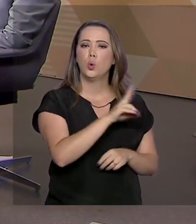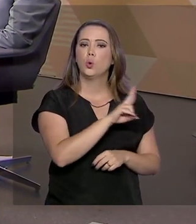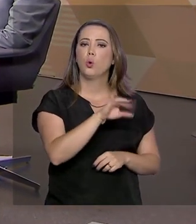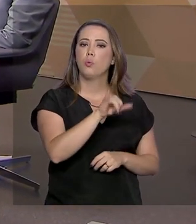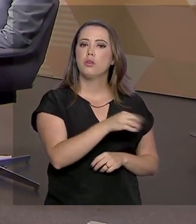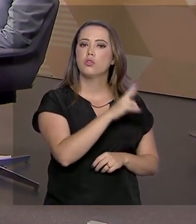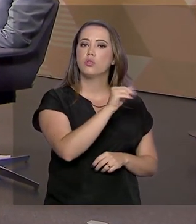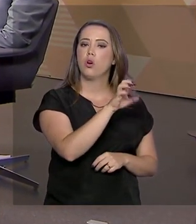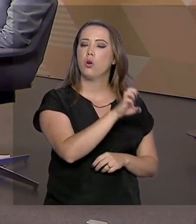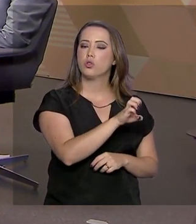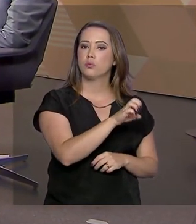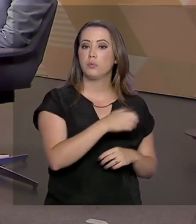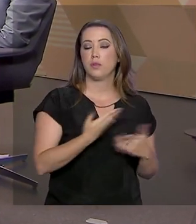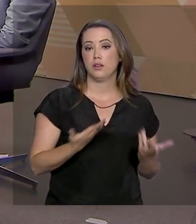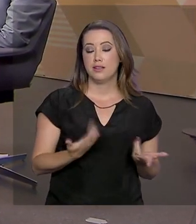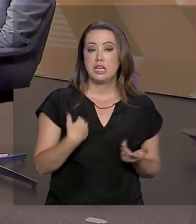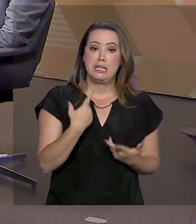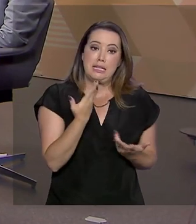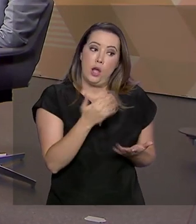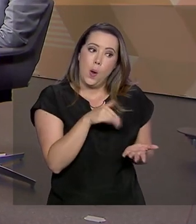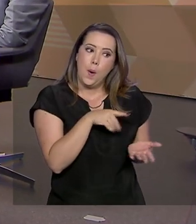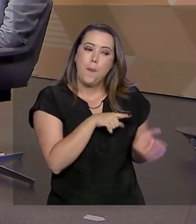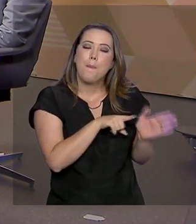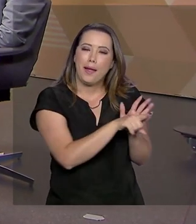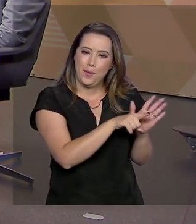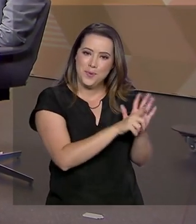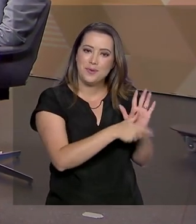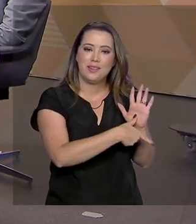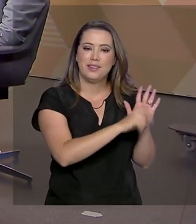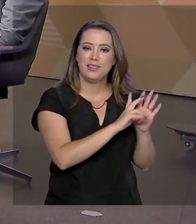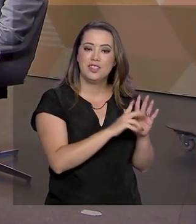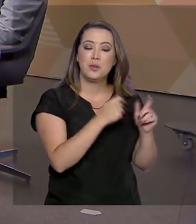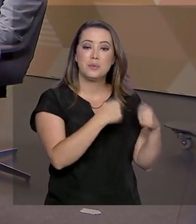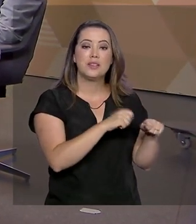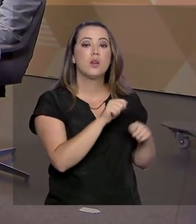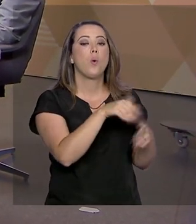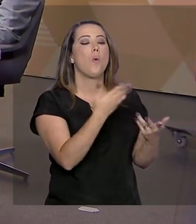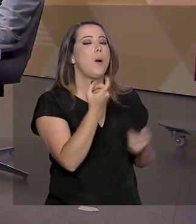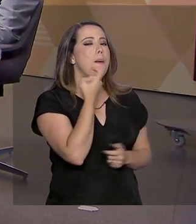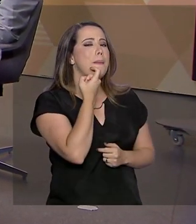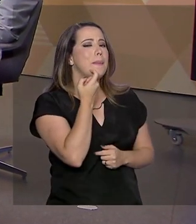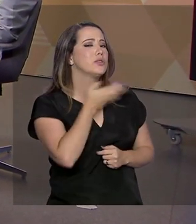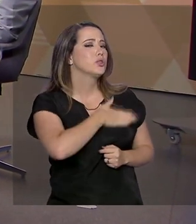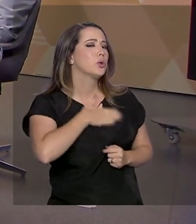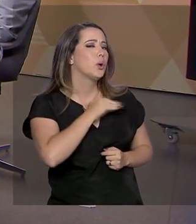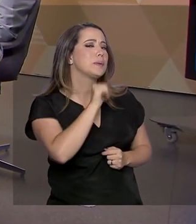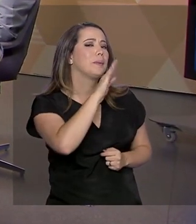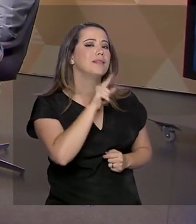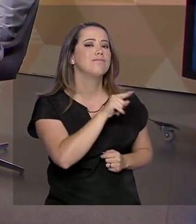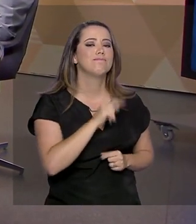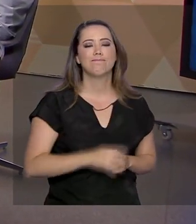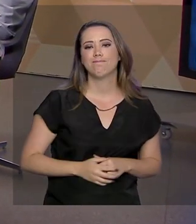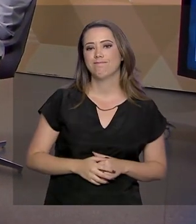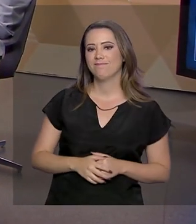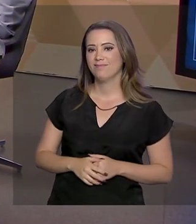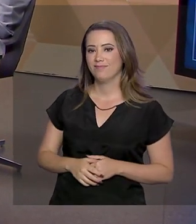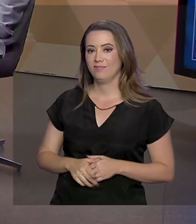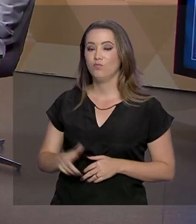Jorge Seife Jr. Bom, secretário, ficou uma perguntinha no ar no bloco anterior. Tem alguma preferência de pescado? Olha,